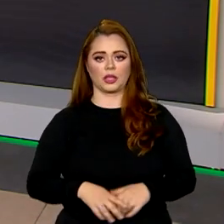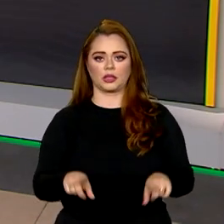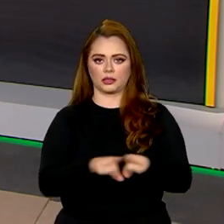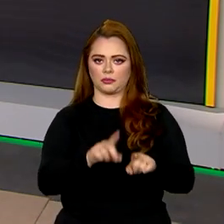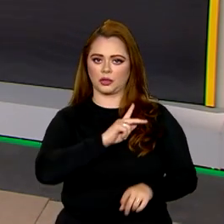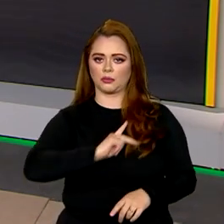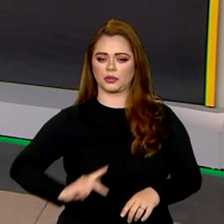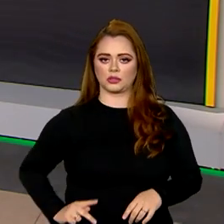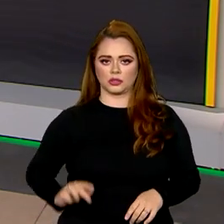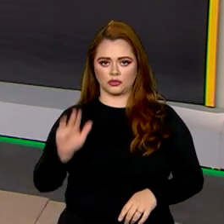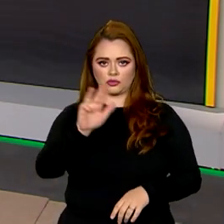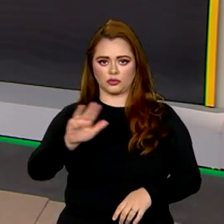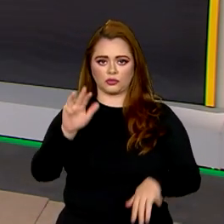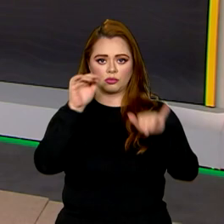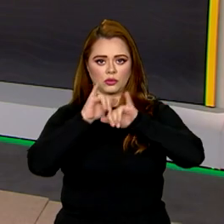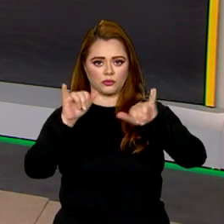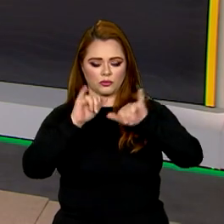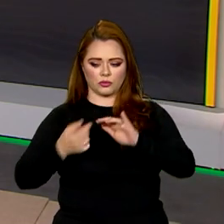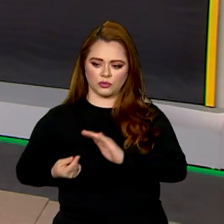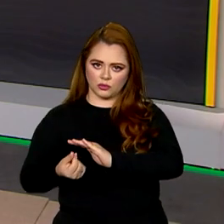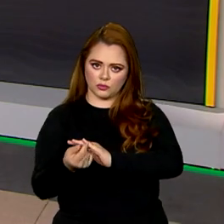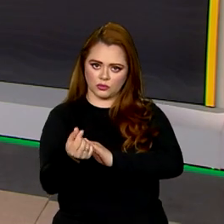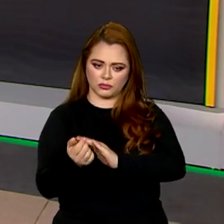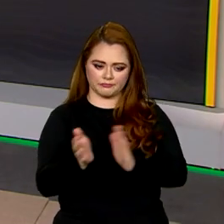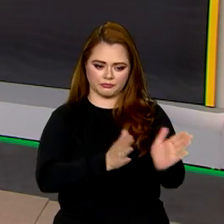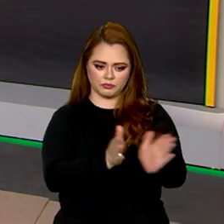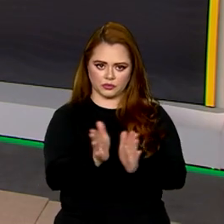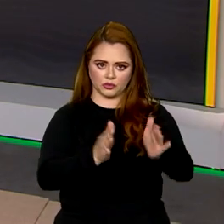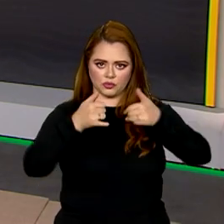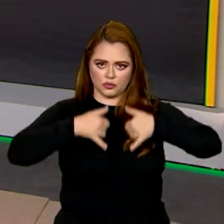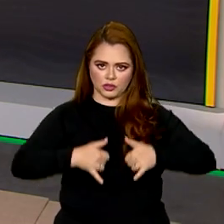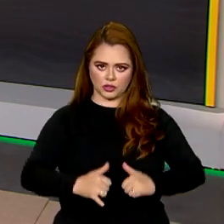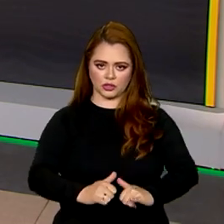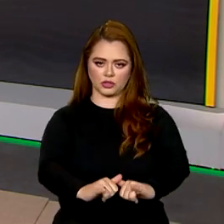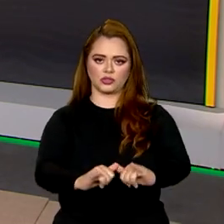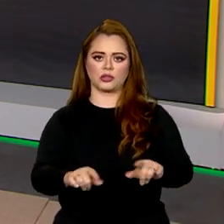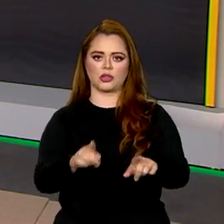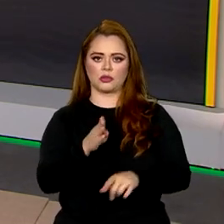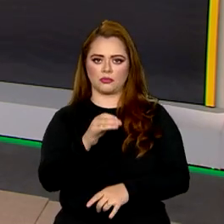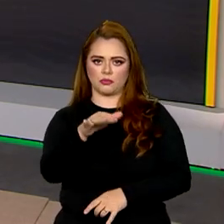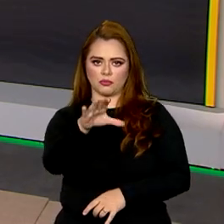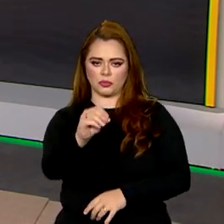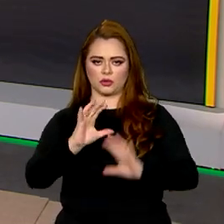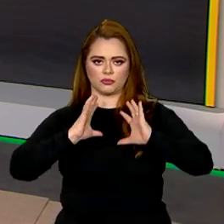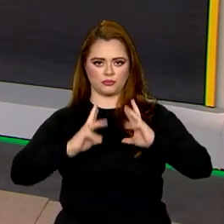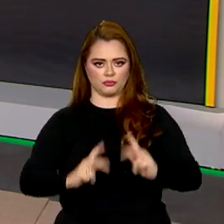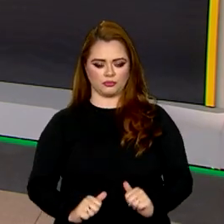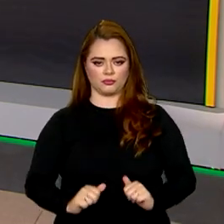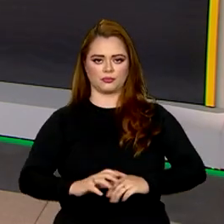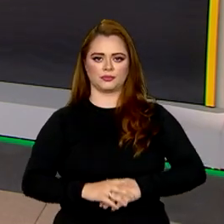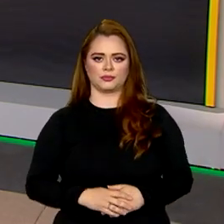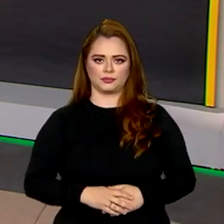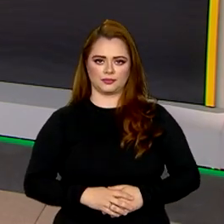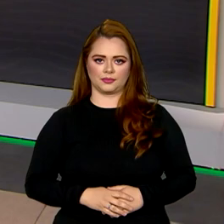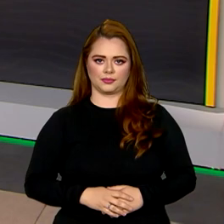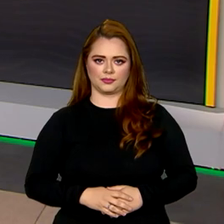destacou a importância do investimento em transição energética e bioenergia. Vamos conferir.